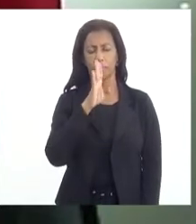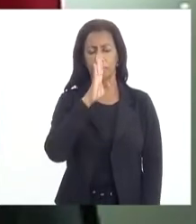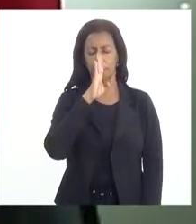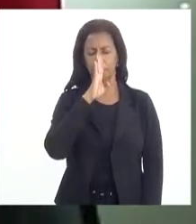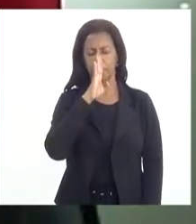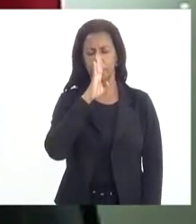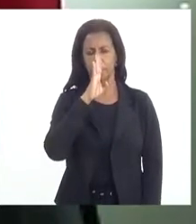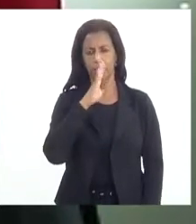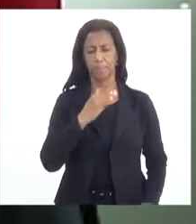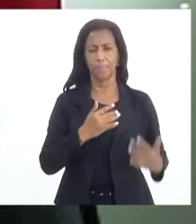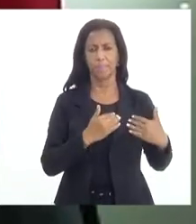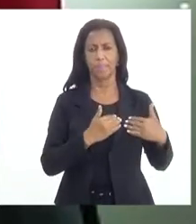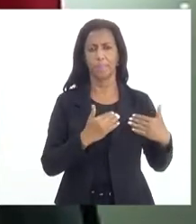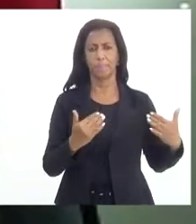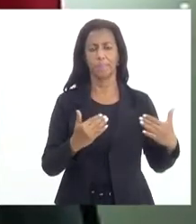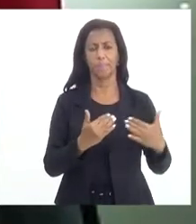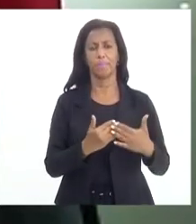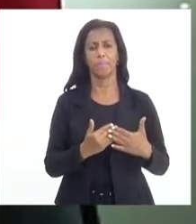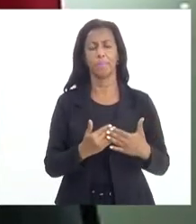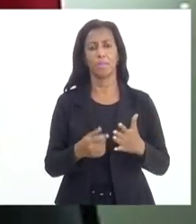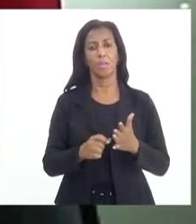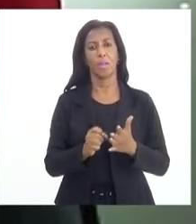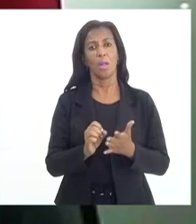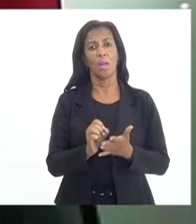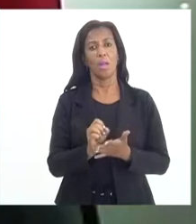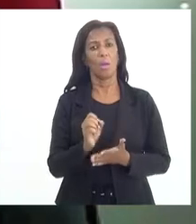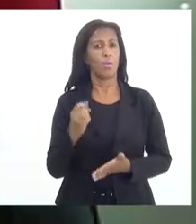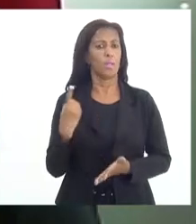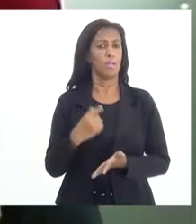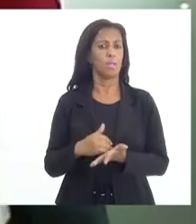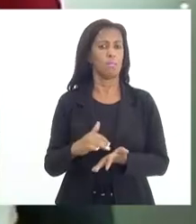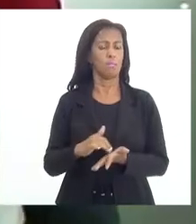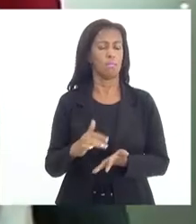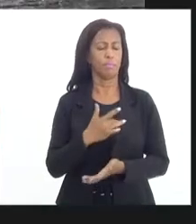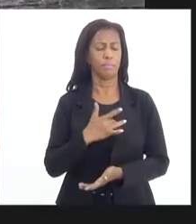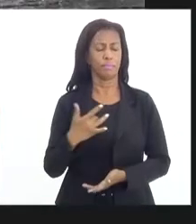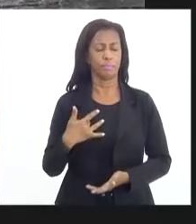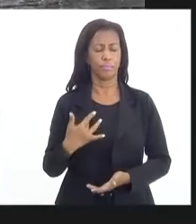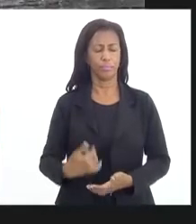homenagem ao ex-secretário de Saúde, doutor Carlos Chaves.